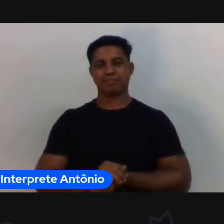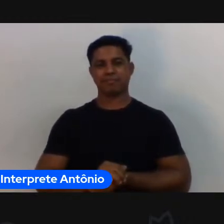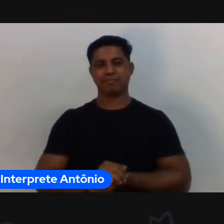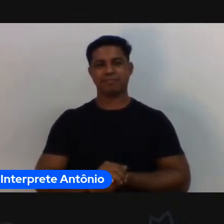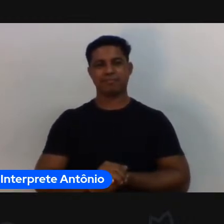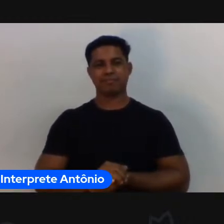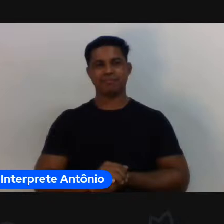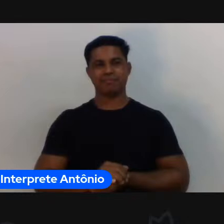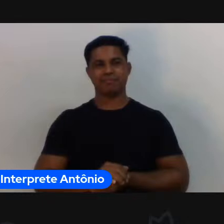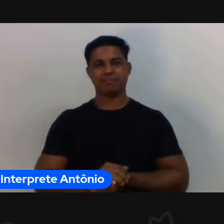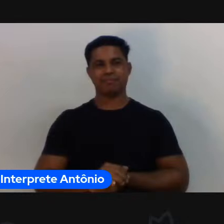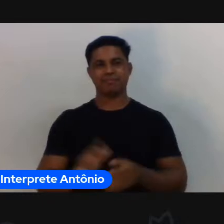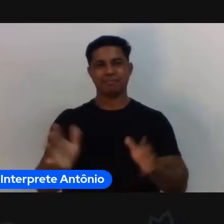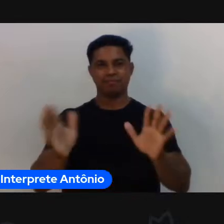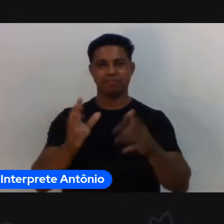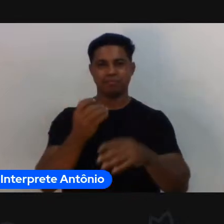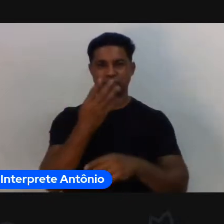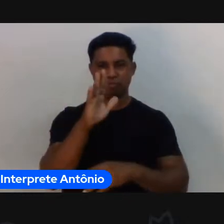Boa tarde.